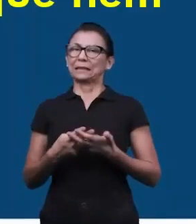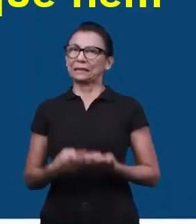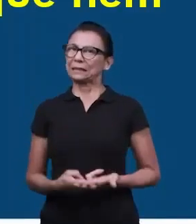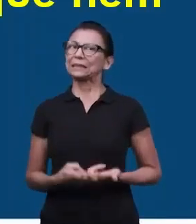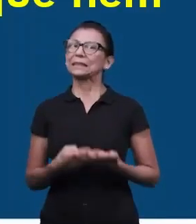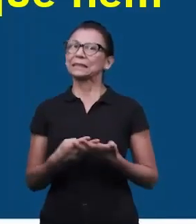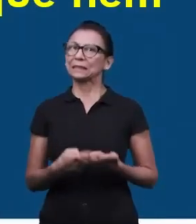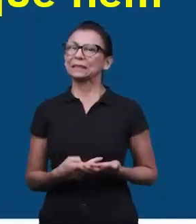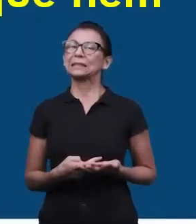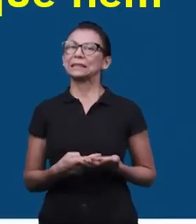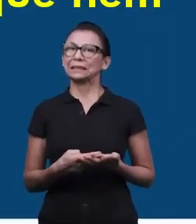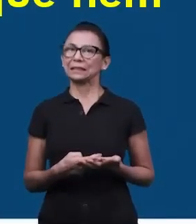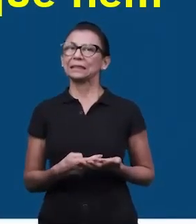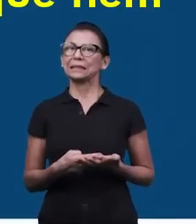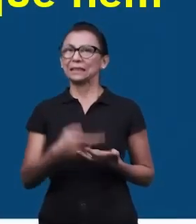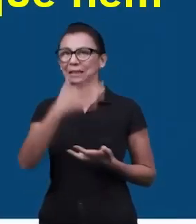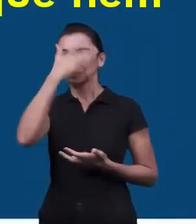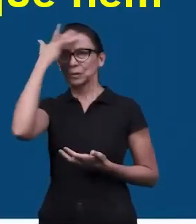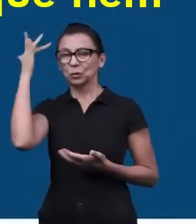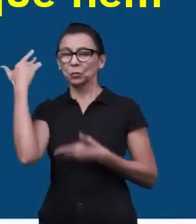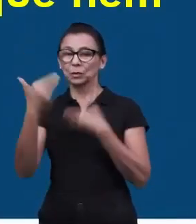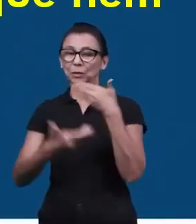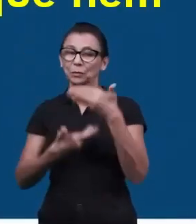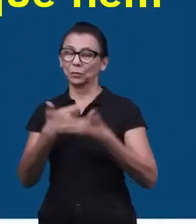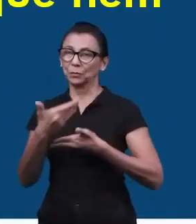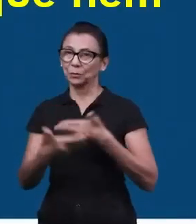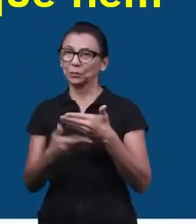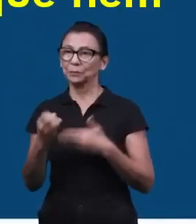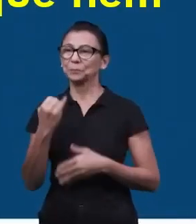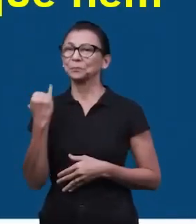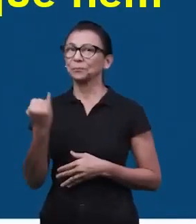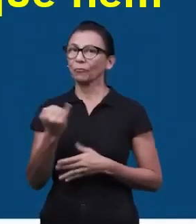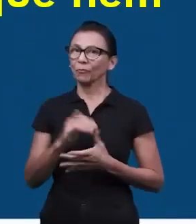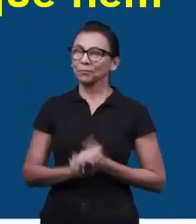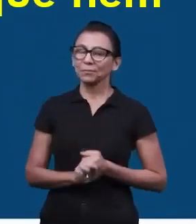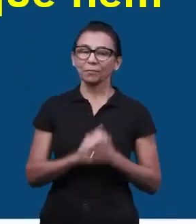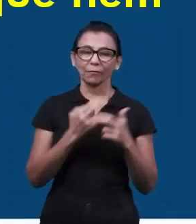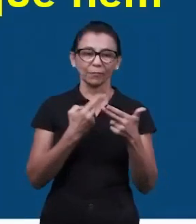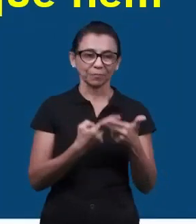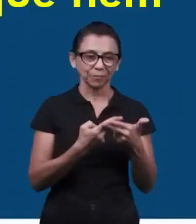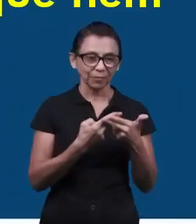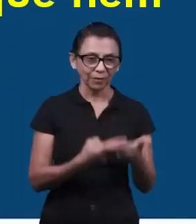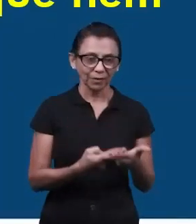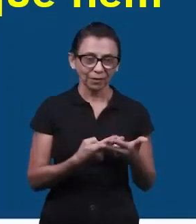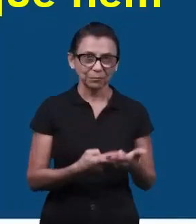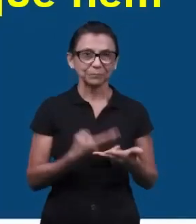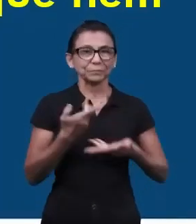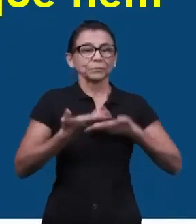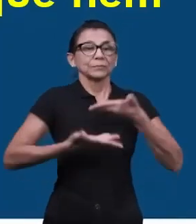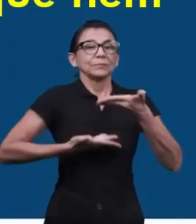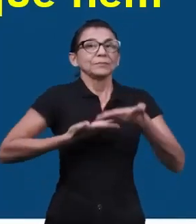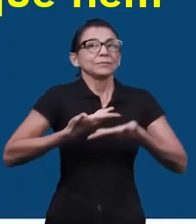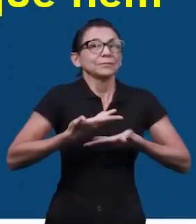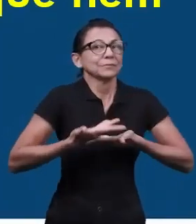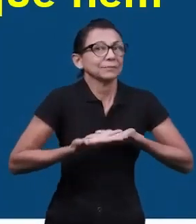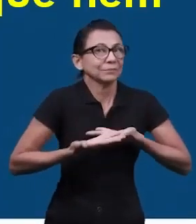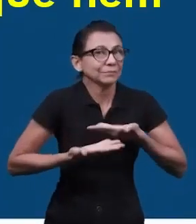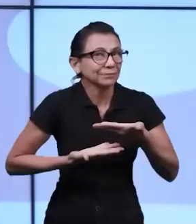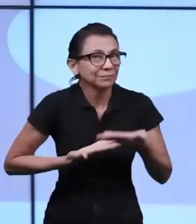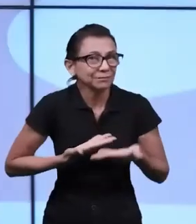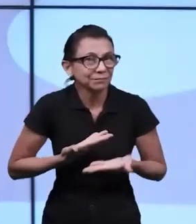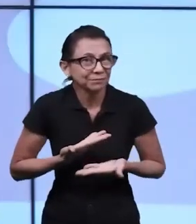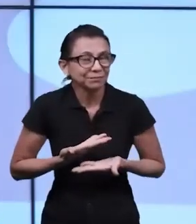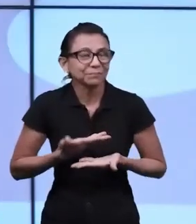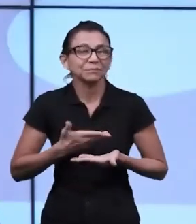realmente dos pais irresponsáveis paciência, dedicação. E é importante que